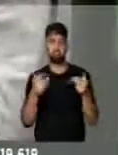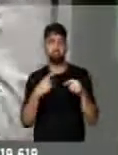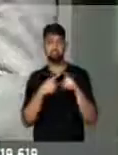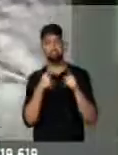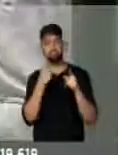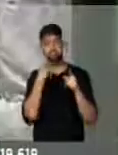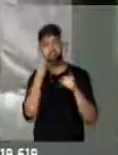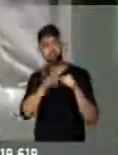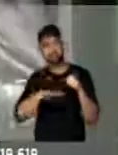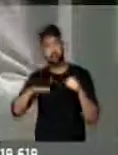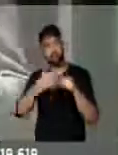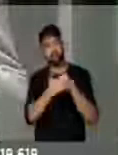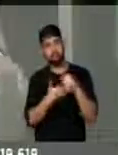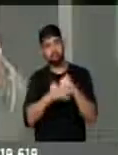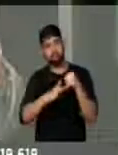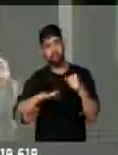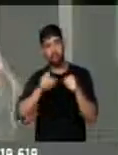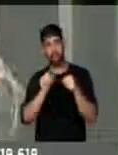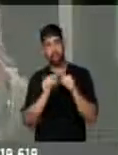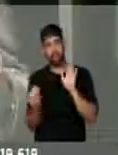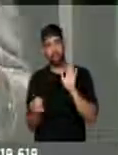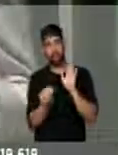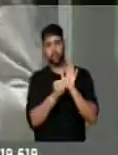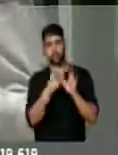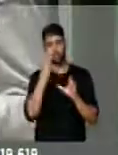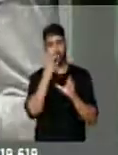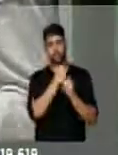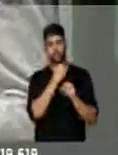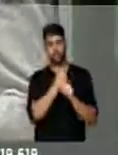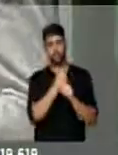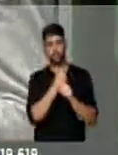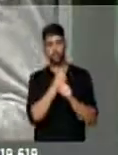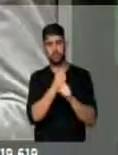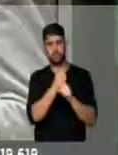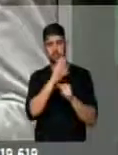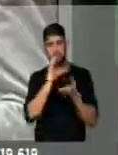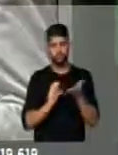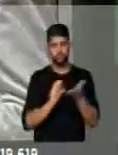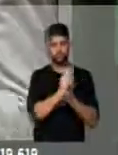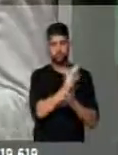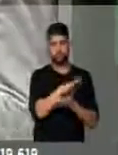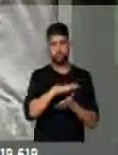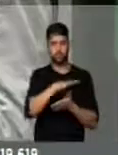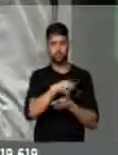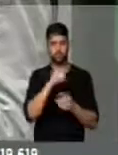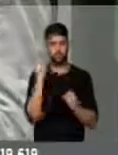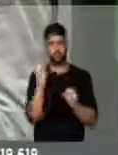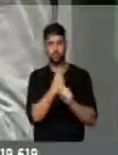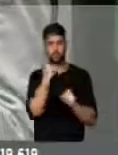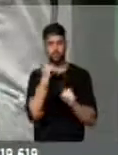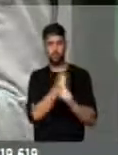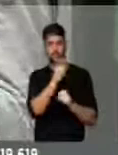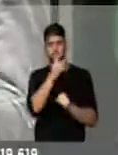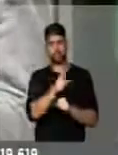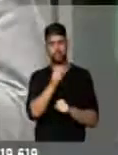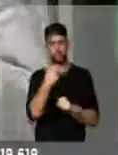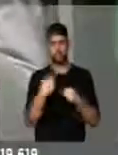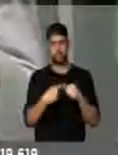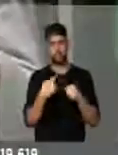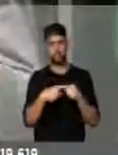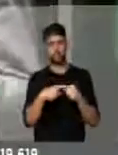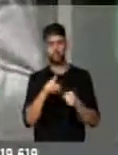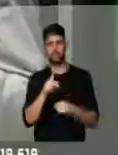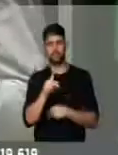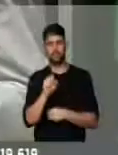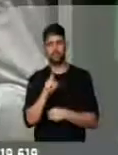baseado nisso que coloquei no orçamento recursos para a construção, na cidade de